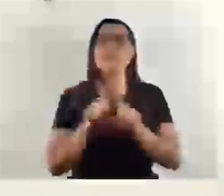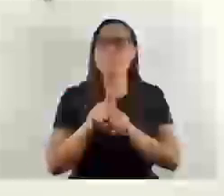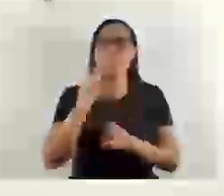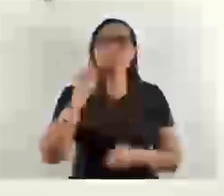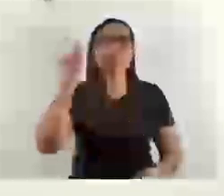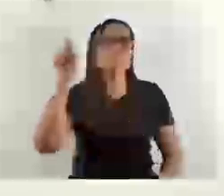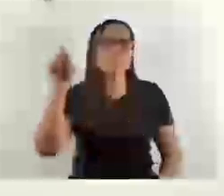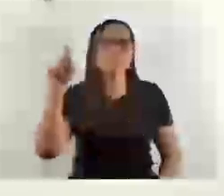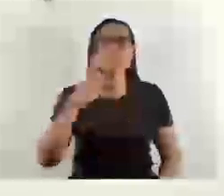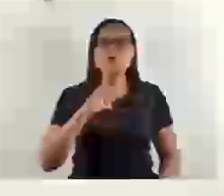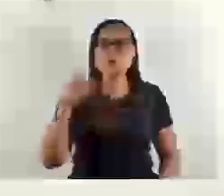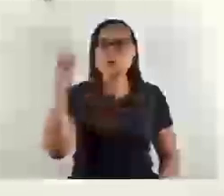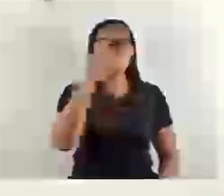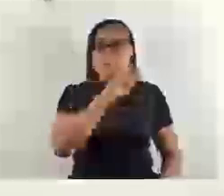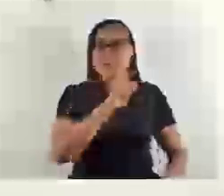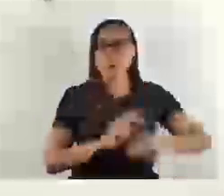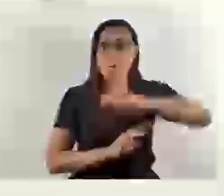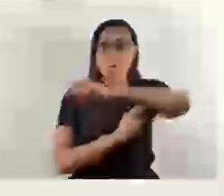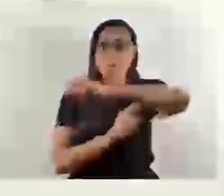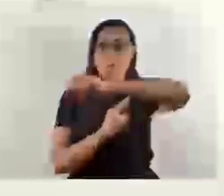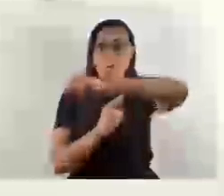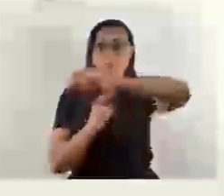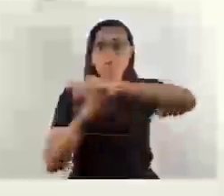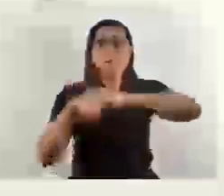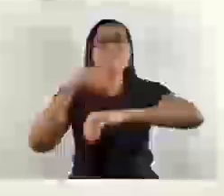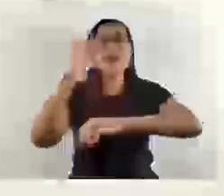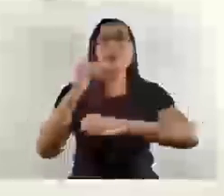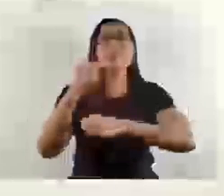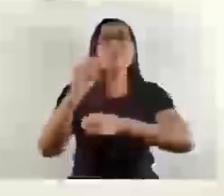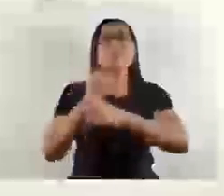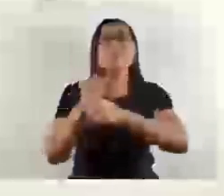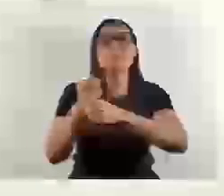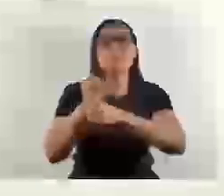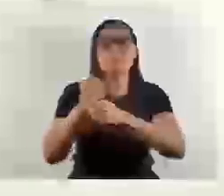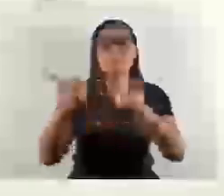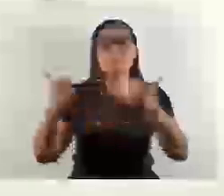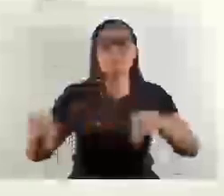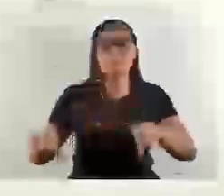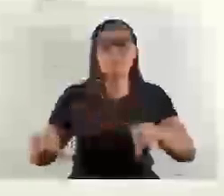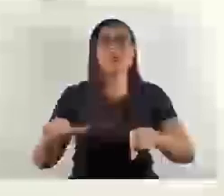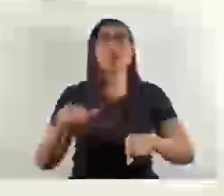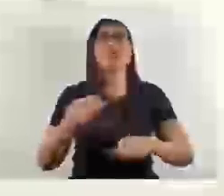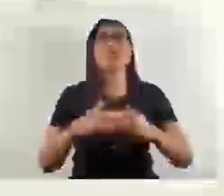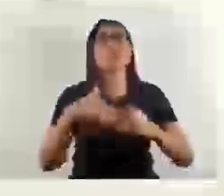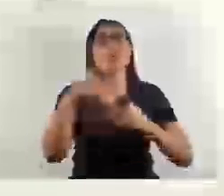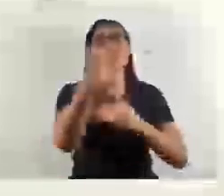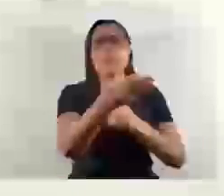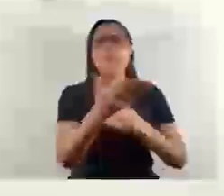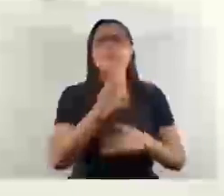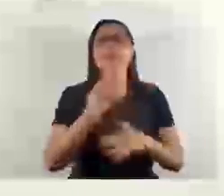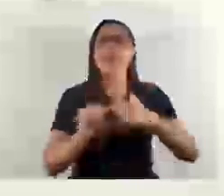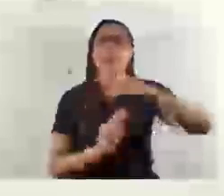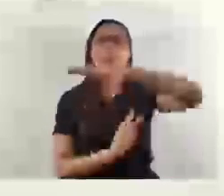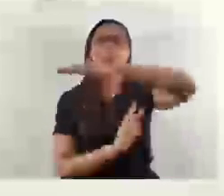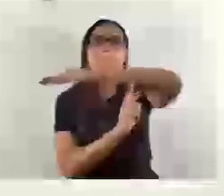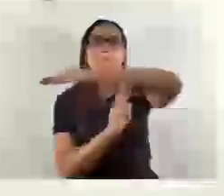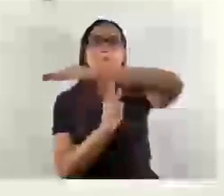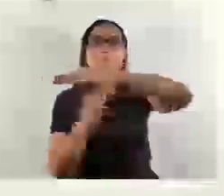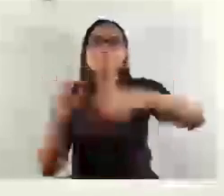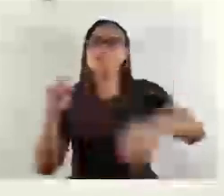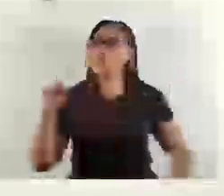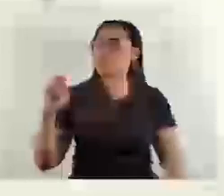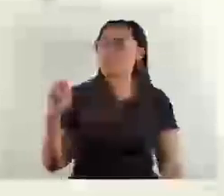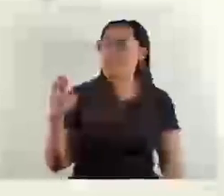mais de dez anos lá, a situação precária. Em seguida será a ponte ali que de Sorocaba liga o canto do Sr. Tibica.